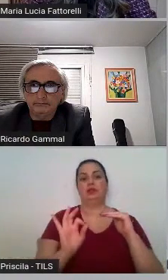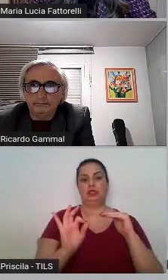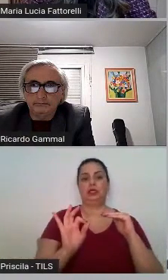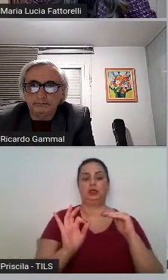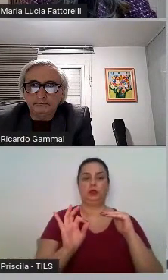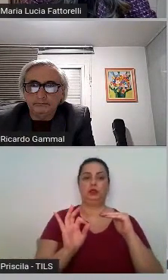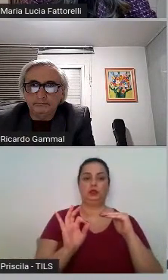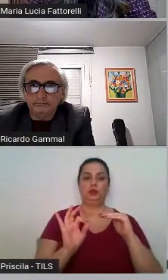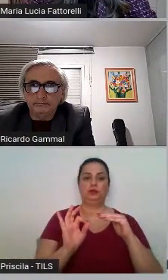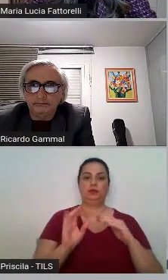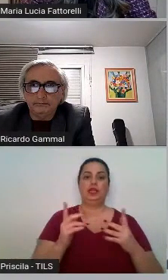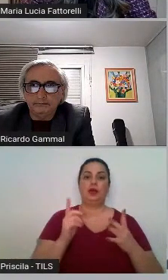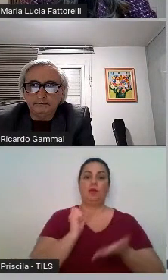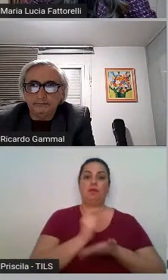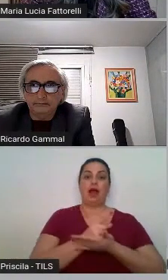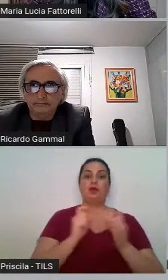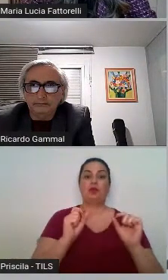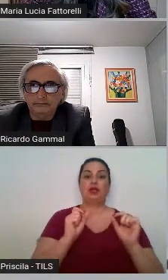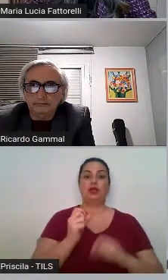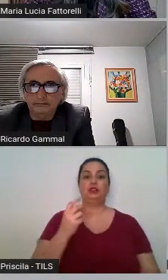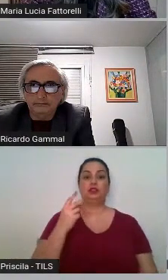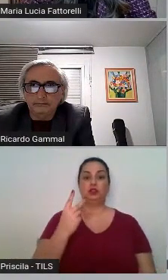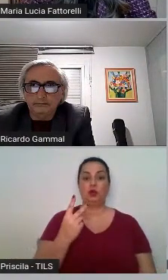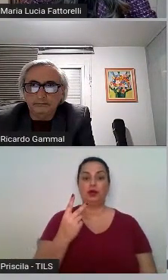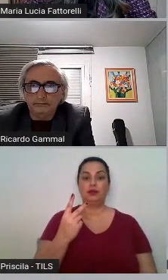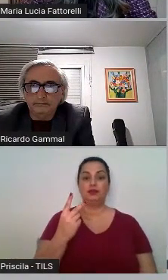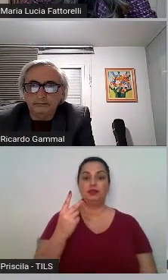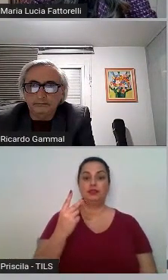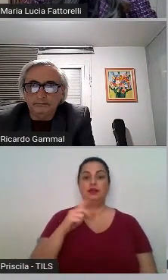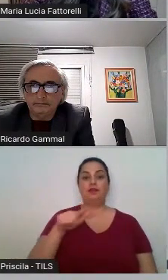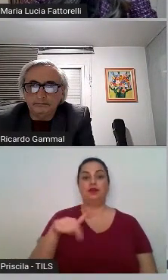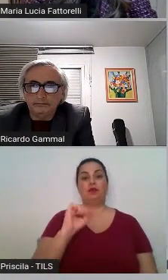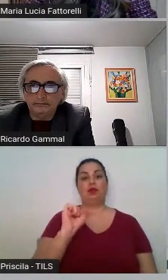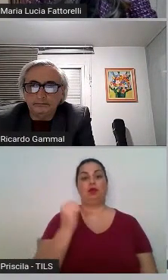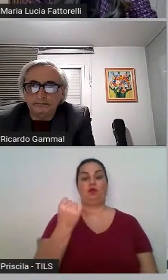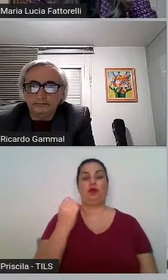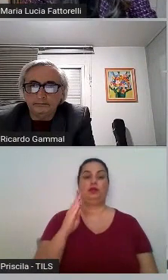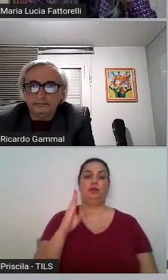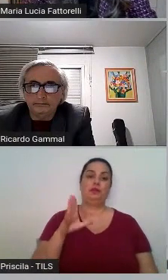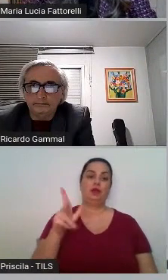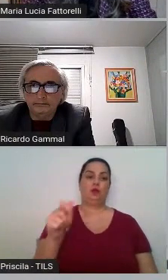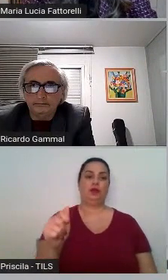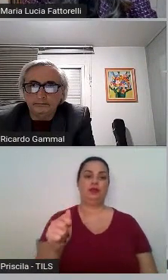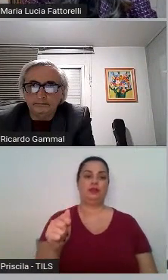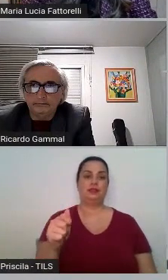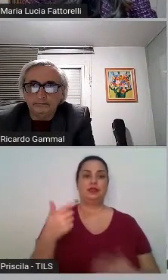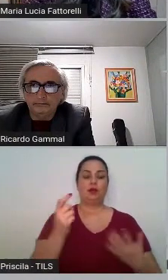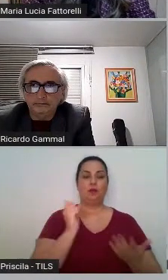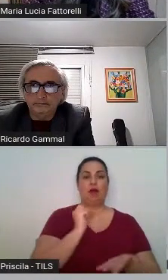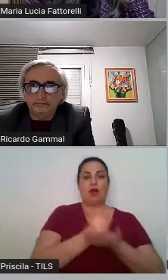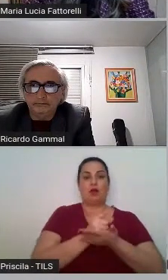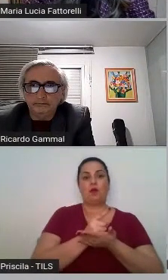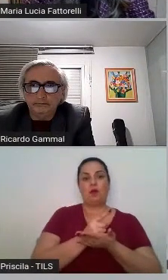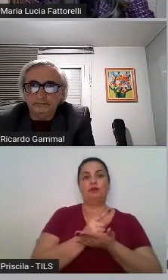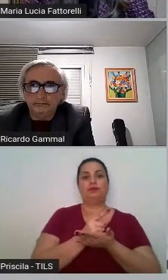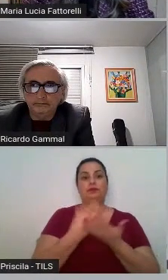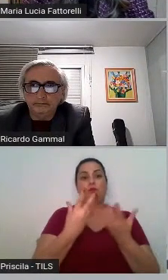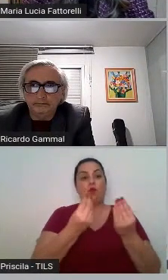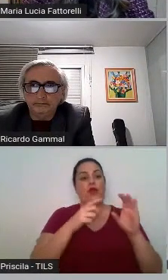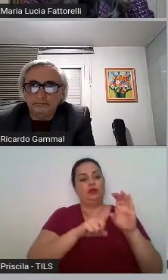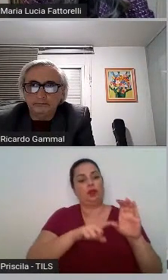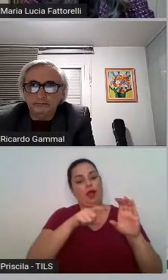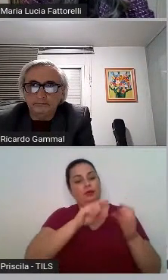bilhões e 800, ou seja, pagou-se mais para a dívida do que para a previdência social. Depois,